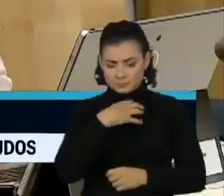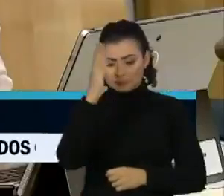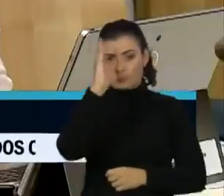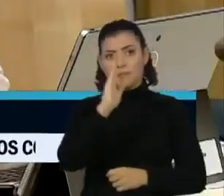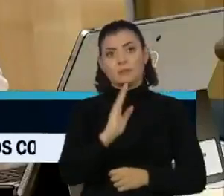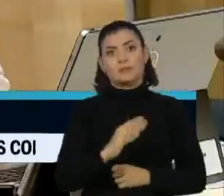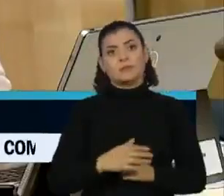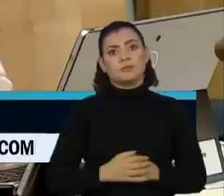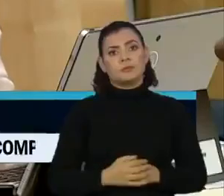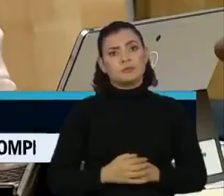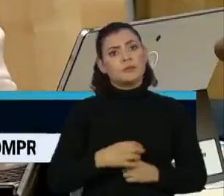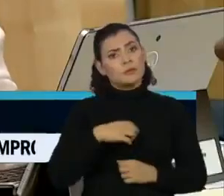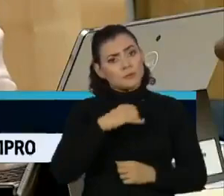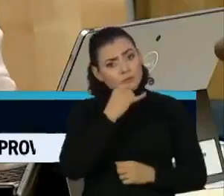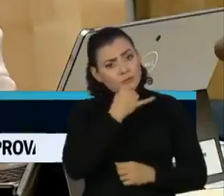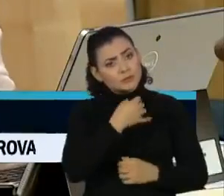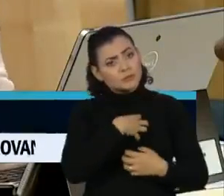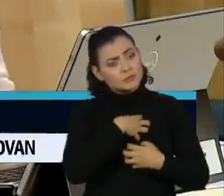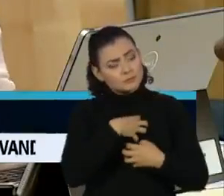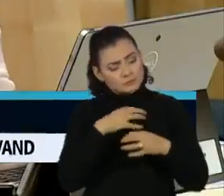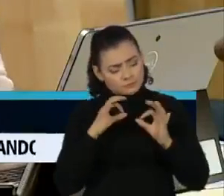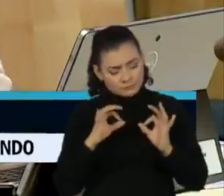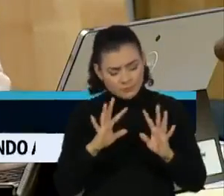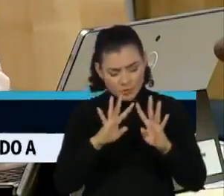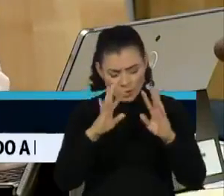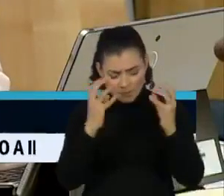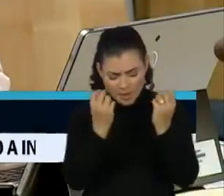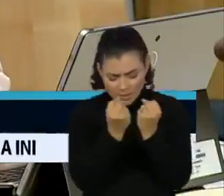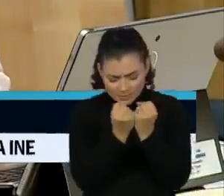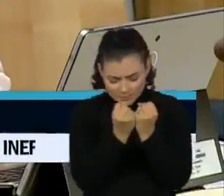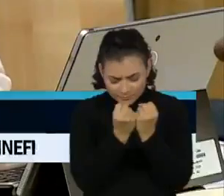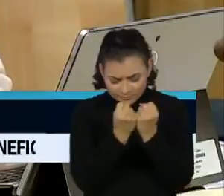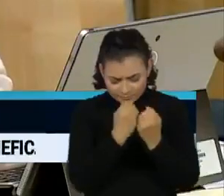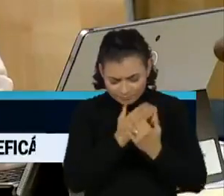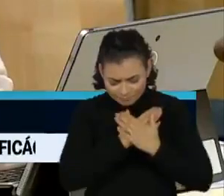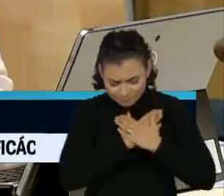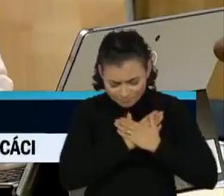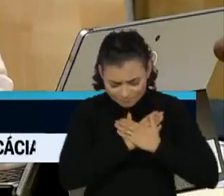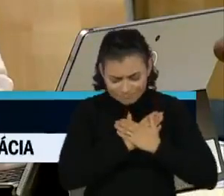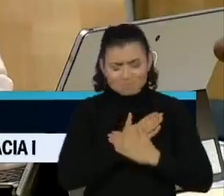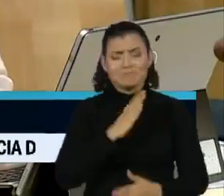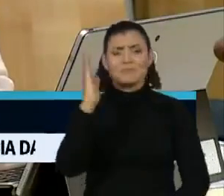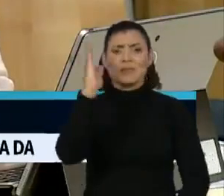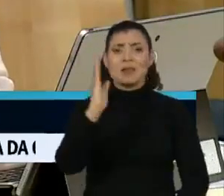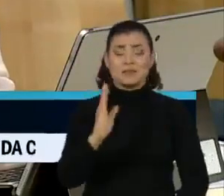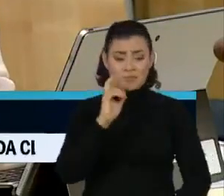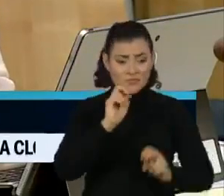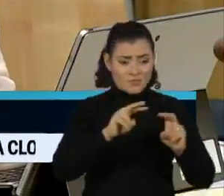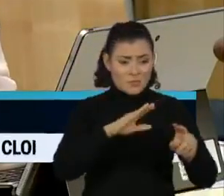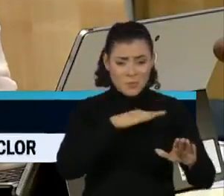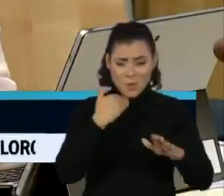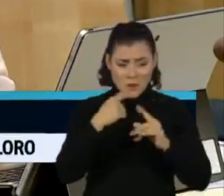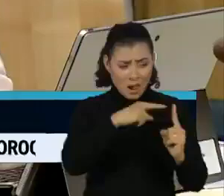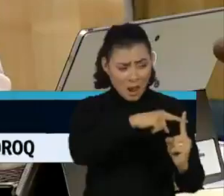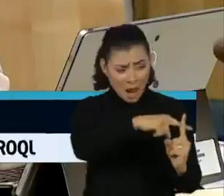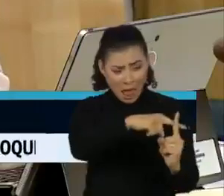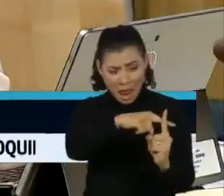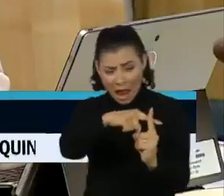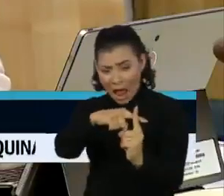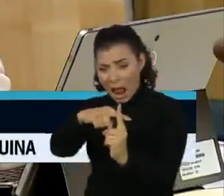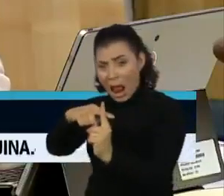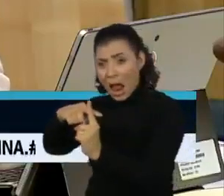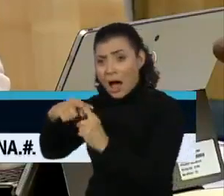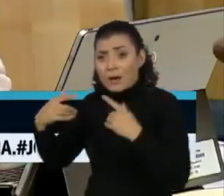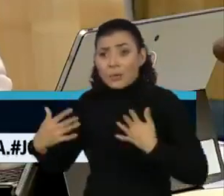Brasil. É com muita tristeza que a OMS vê o Brasil atingir esses números, os números de óbitos e os números